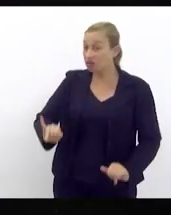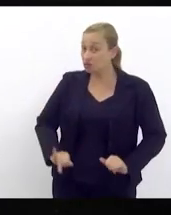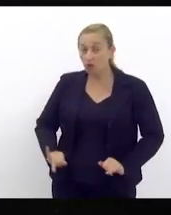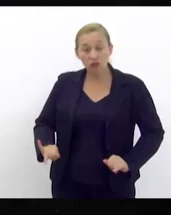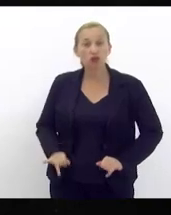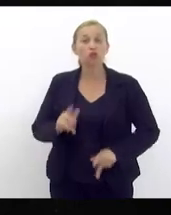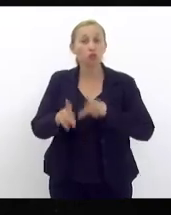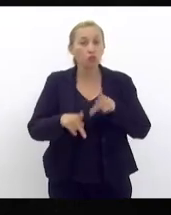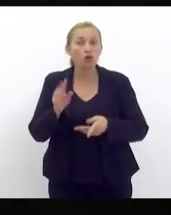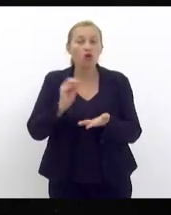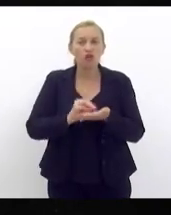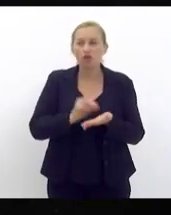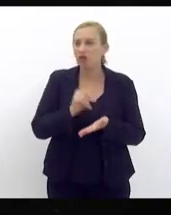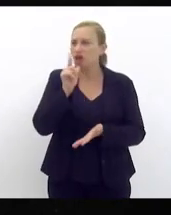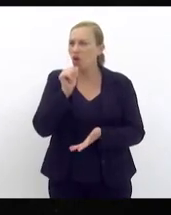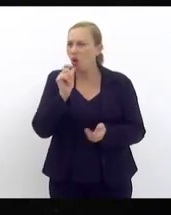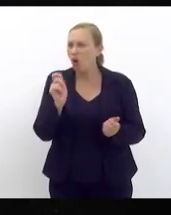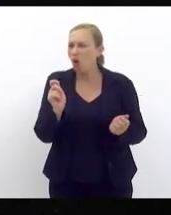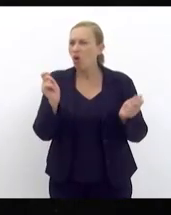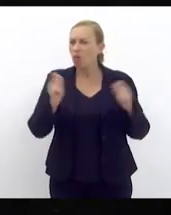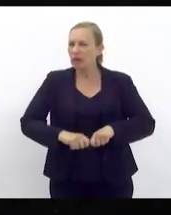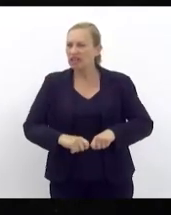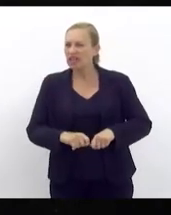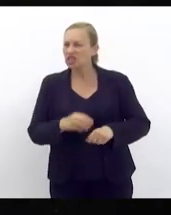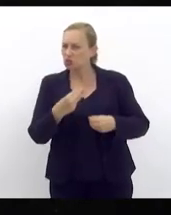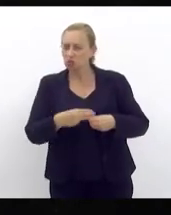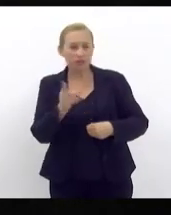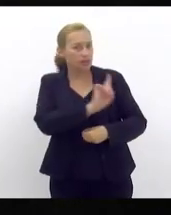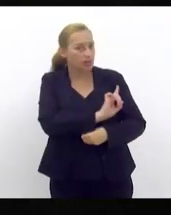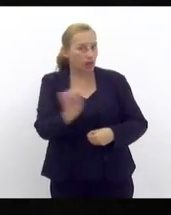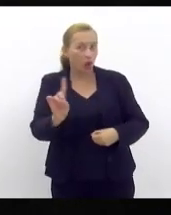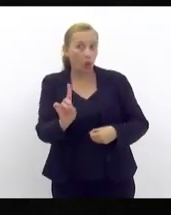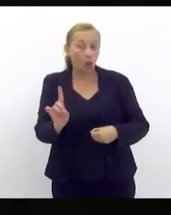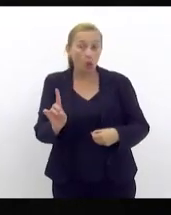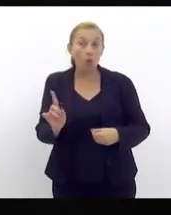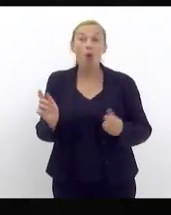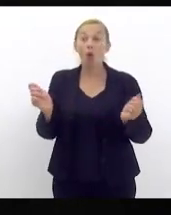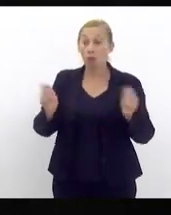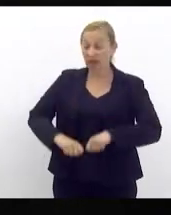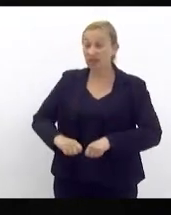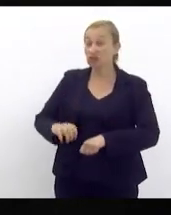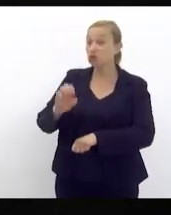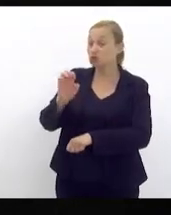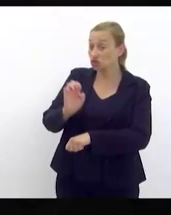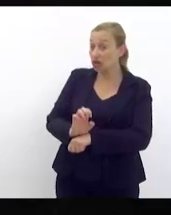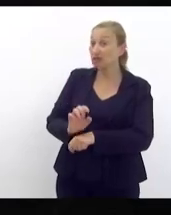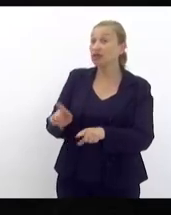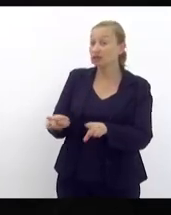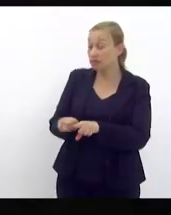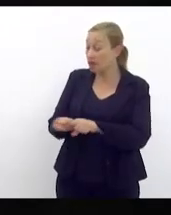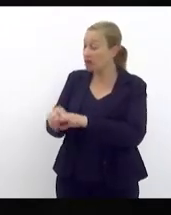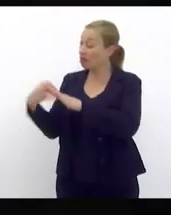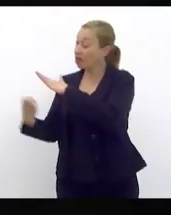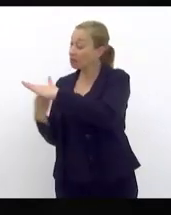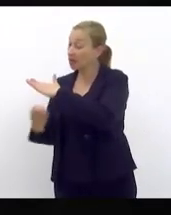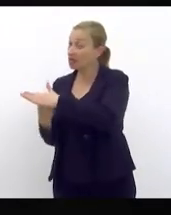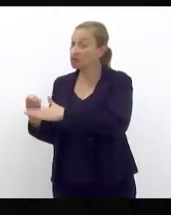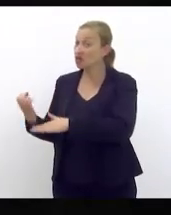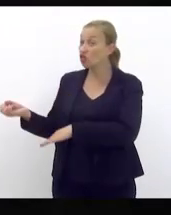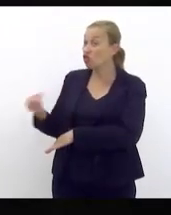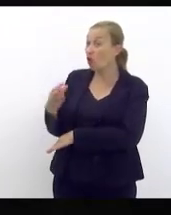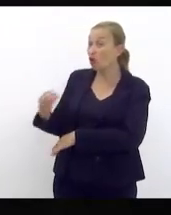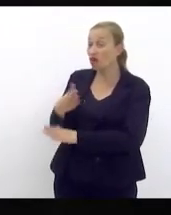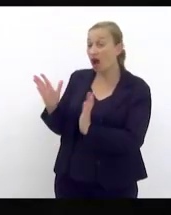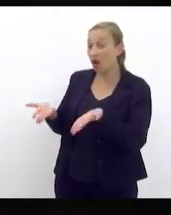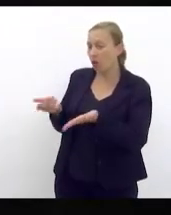d'água isso não é de competência do município é de competência que era do estado e hoje é dessa empresa Águas do Rio então